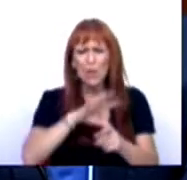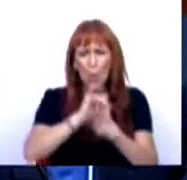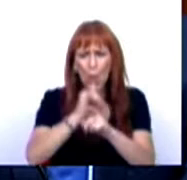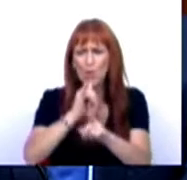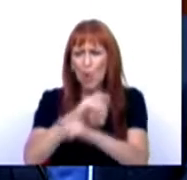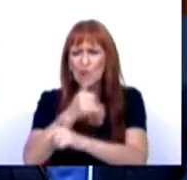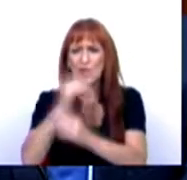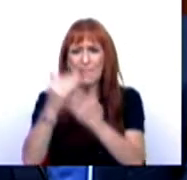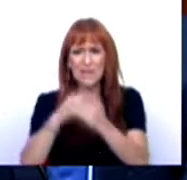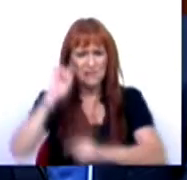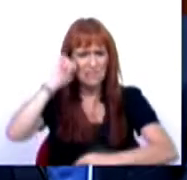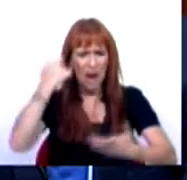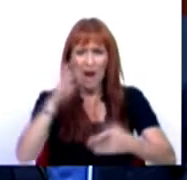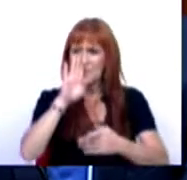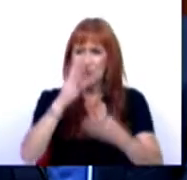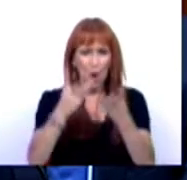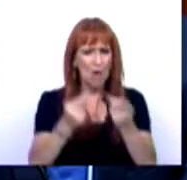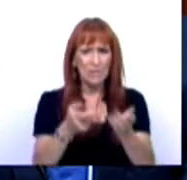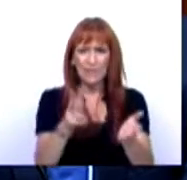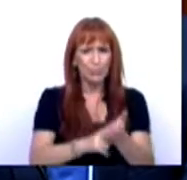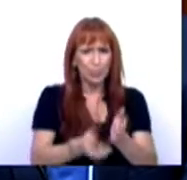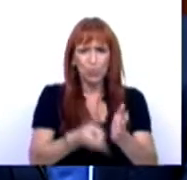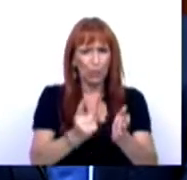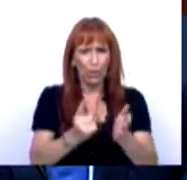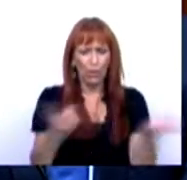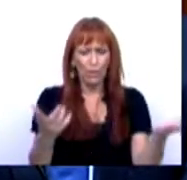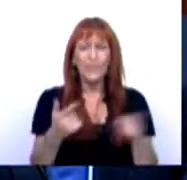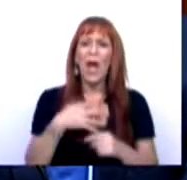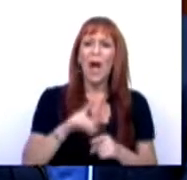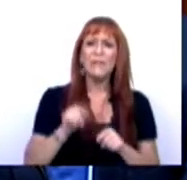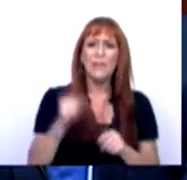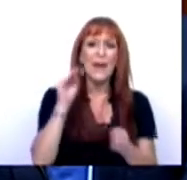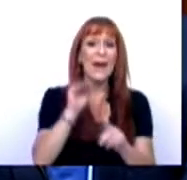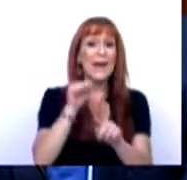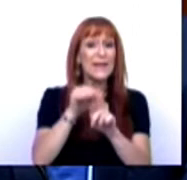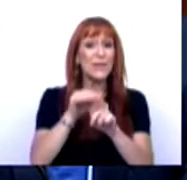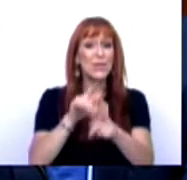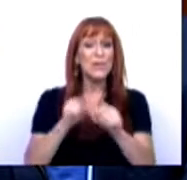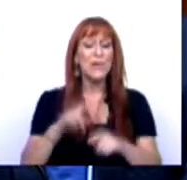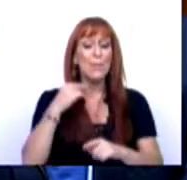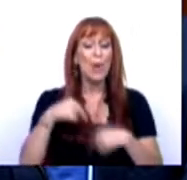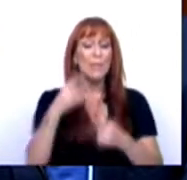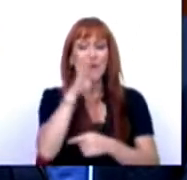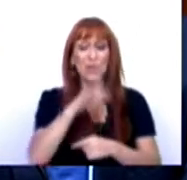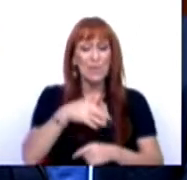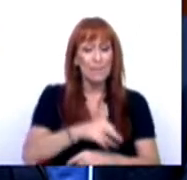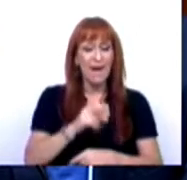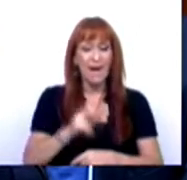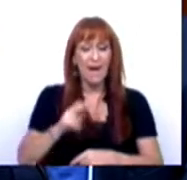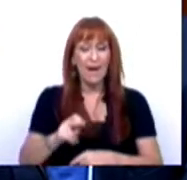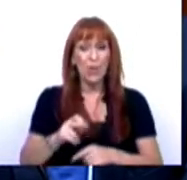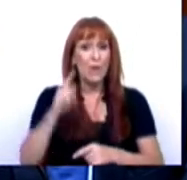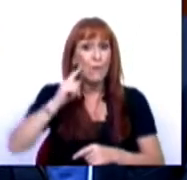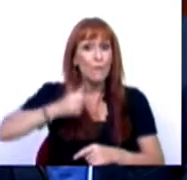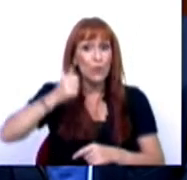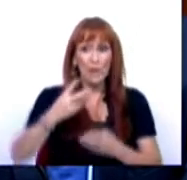medidas que ficariam em casa se este orçamento não for aprovado. Queria também chamar a atenção que, para a própria execução do PRRR, é